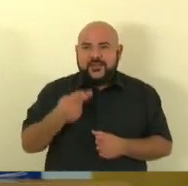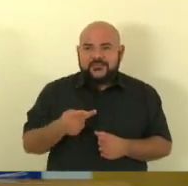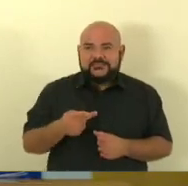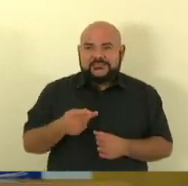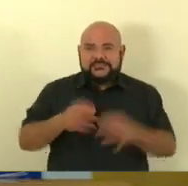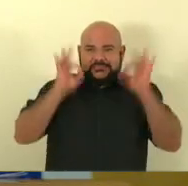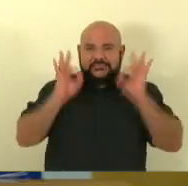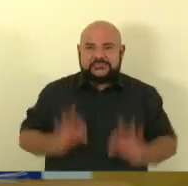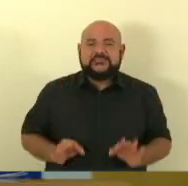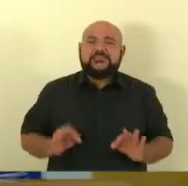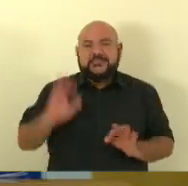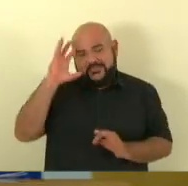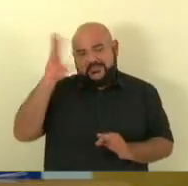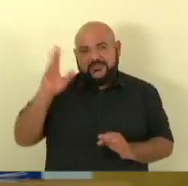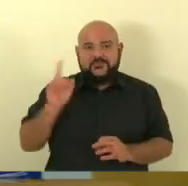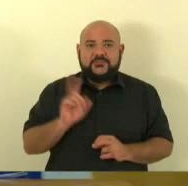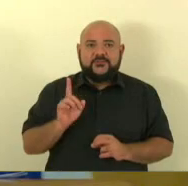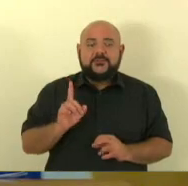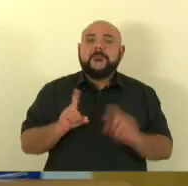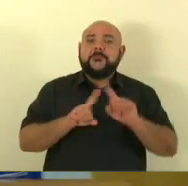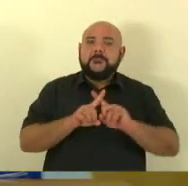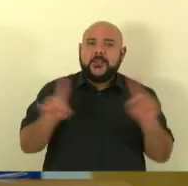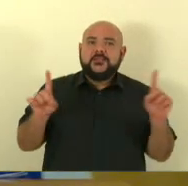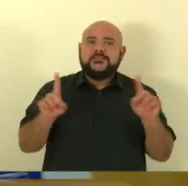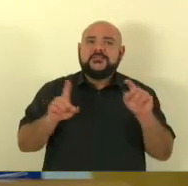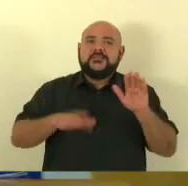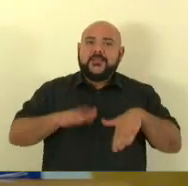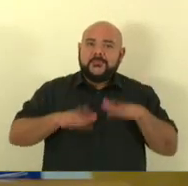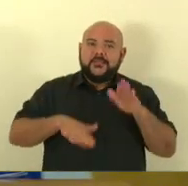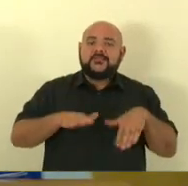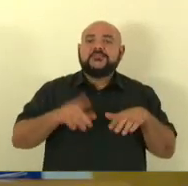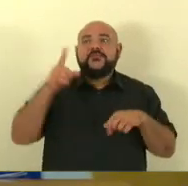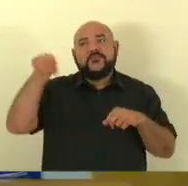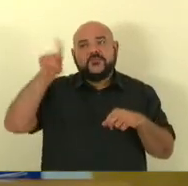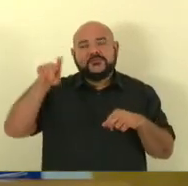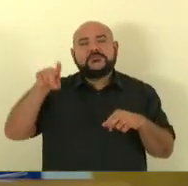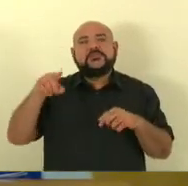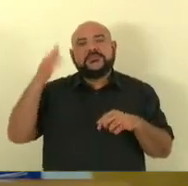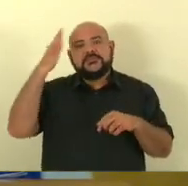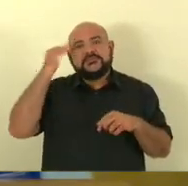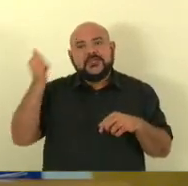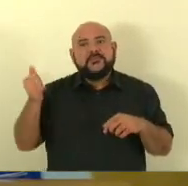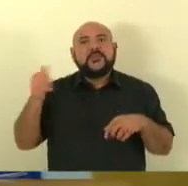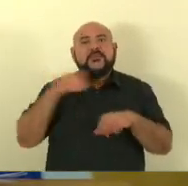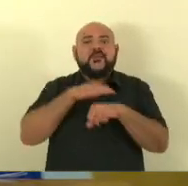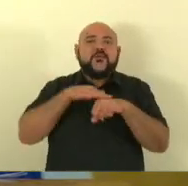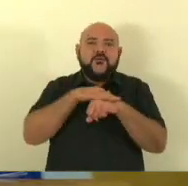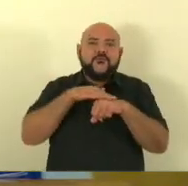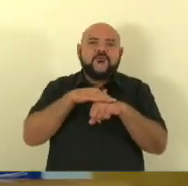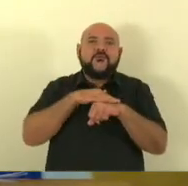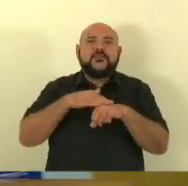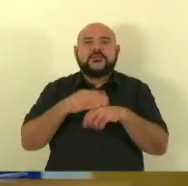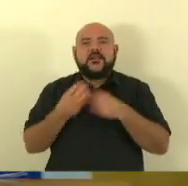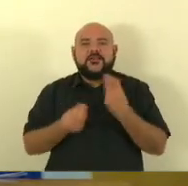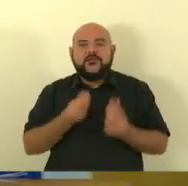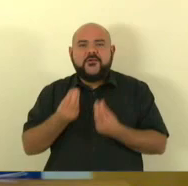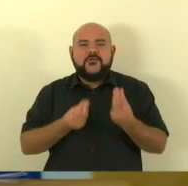depende de você saber conversar depende de você levar quem resolve